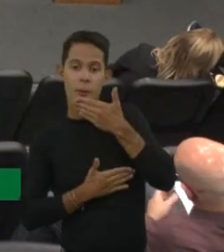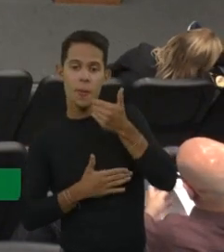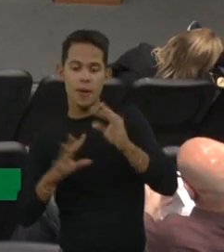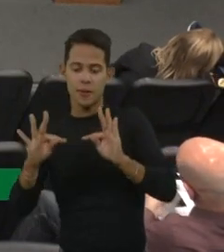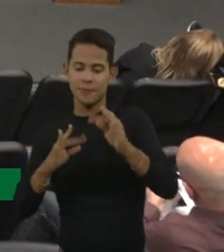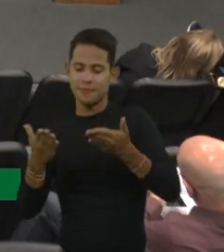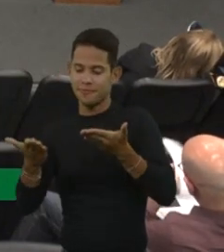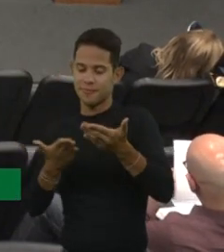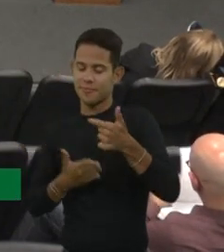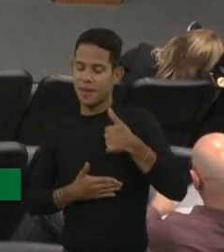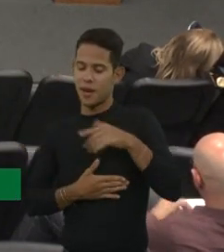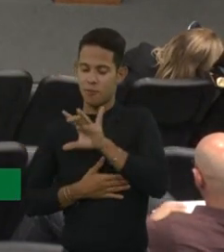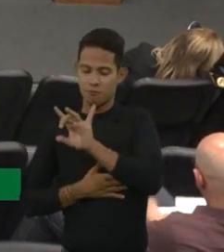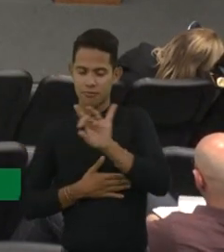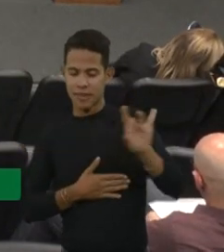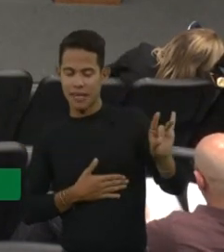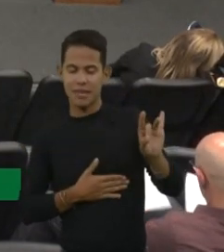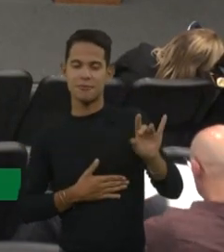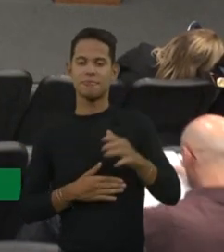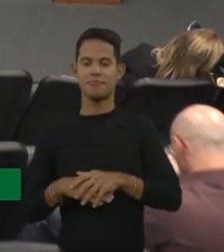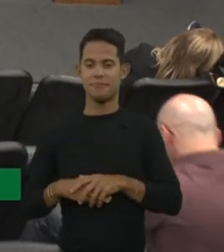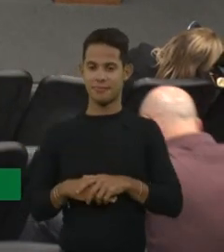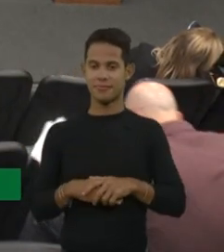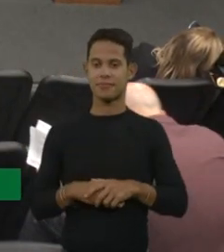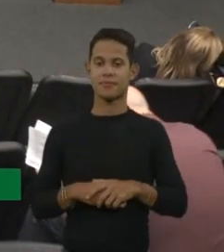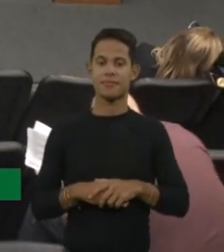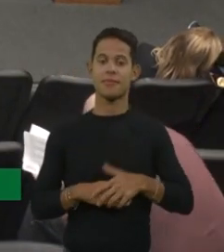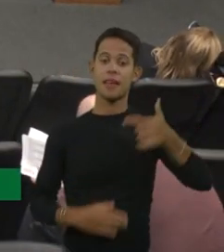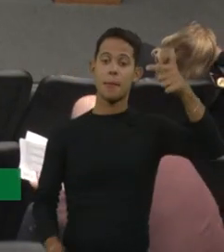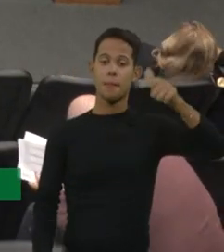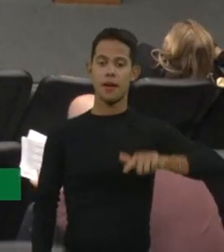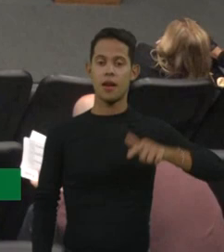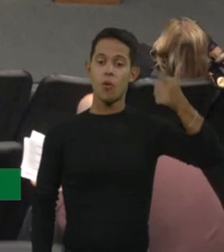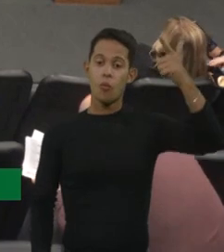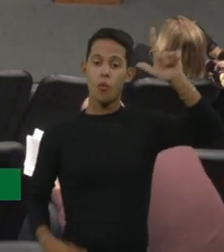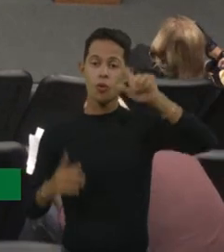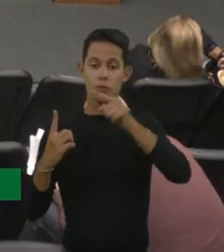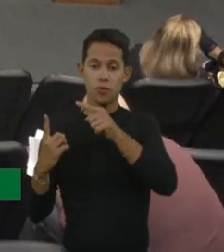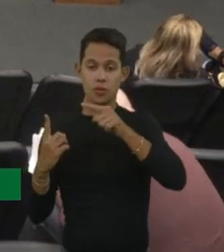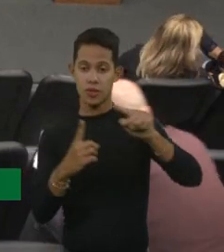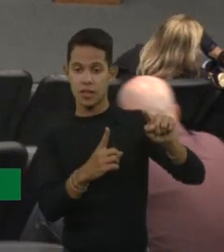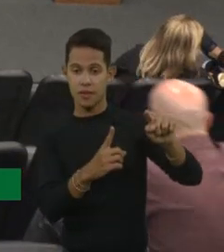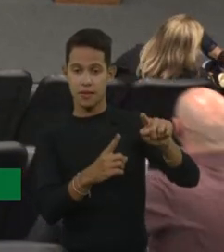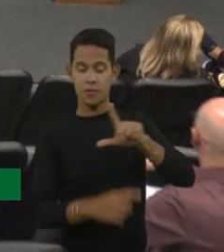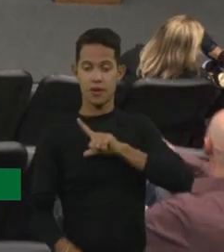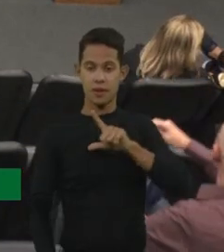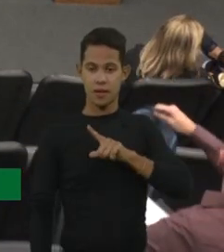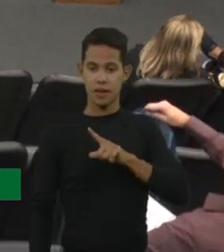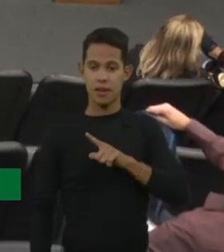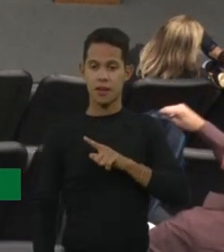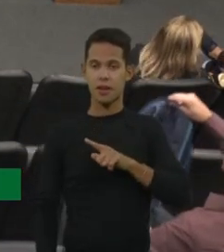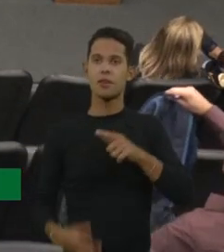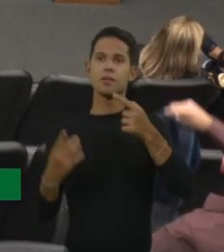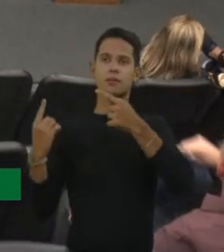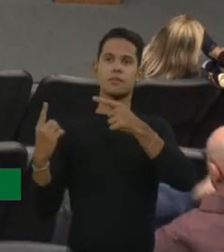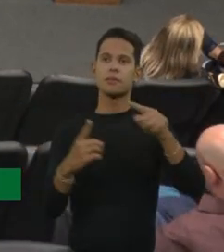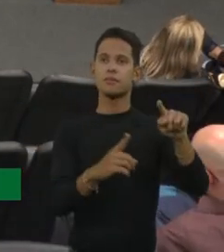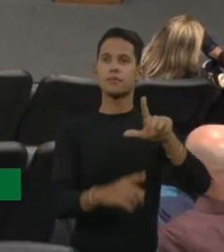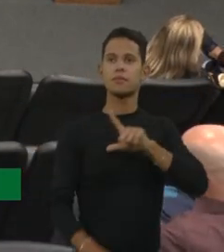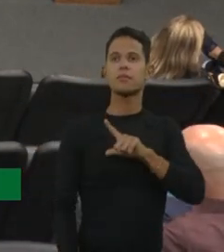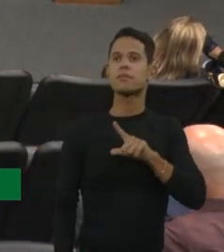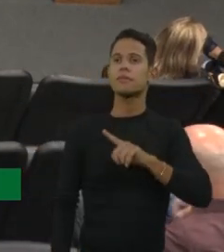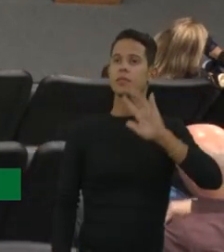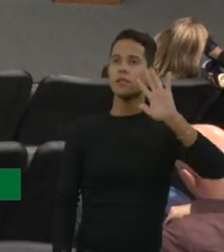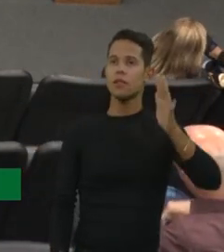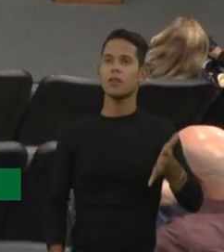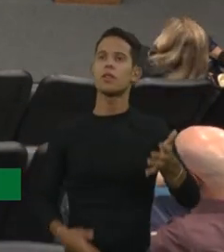iniciar para cada paciente, né? E o outro desafio que a gente tem, sem dúvida nenhuma, né, como já foi citado,